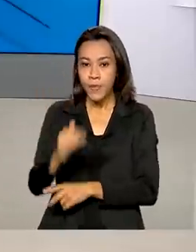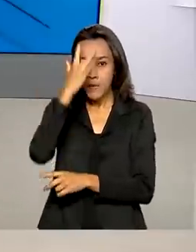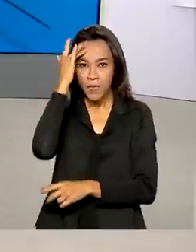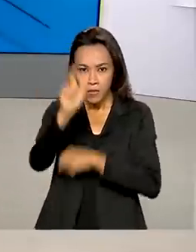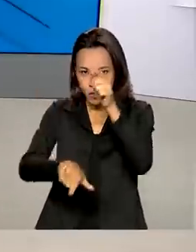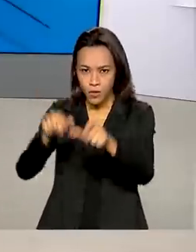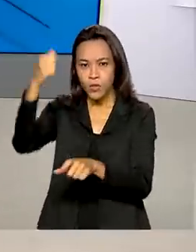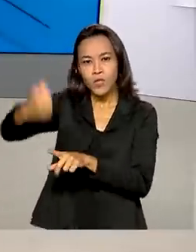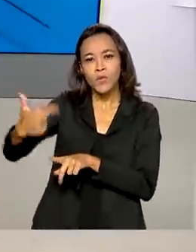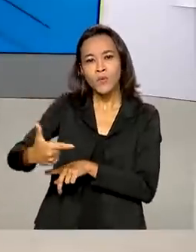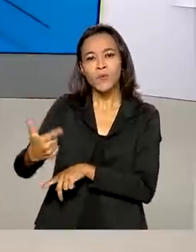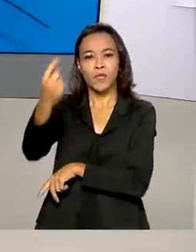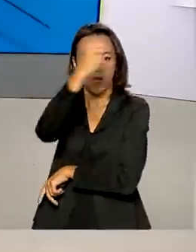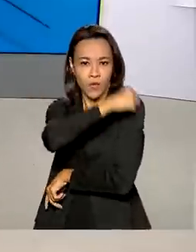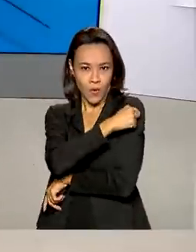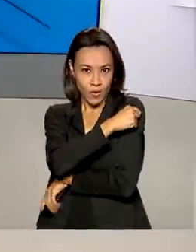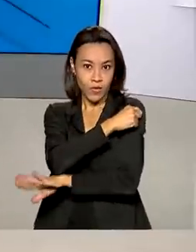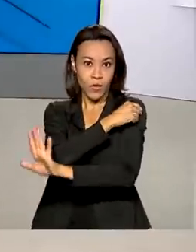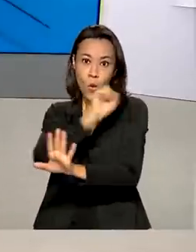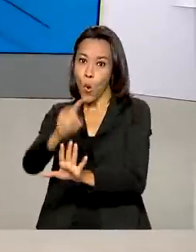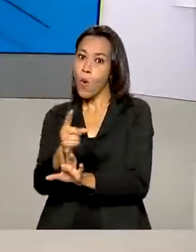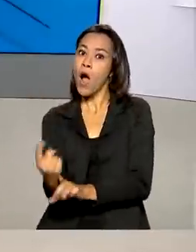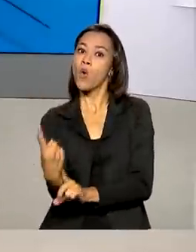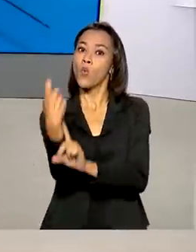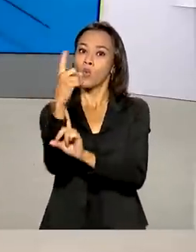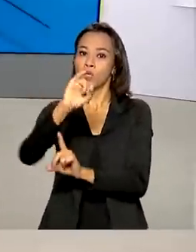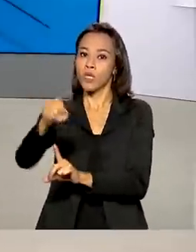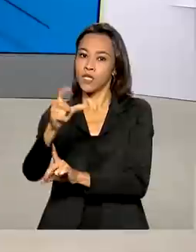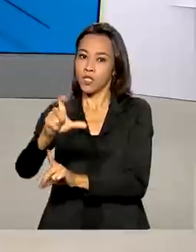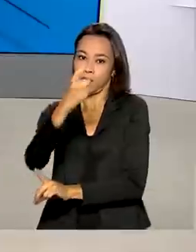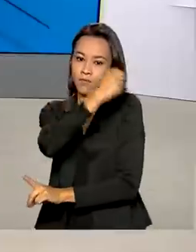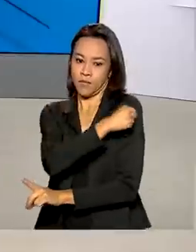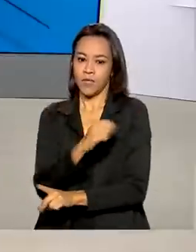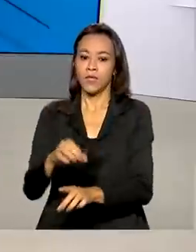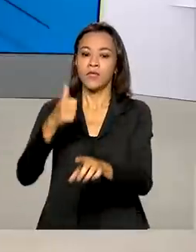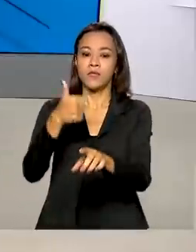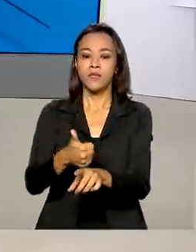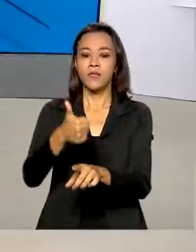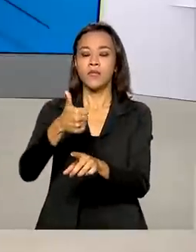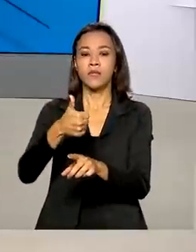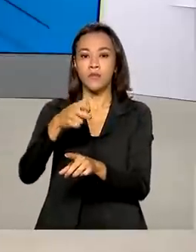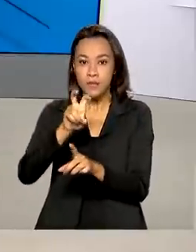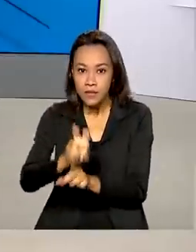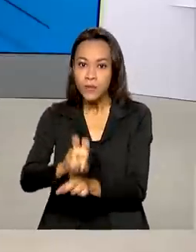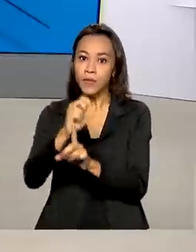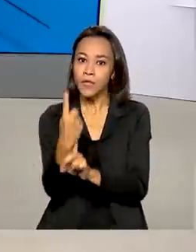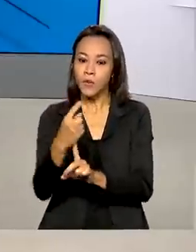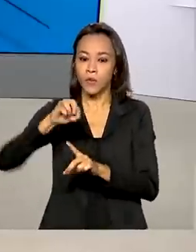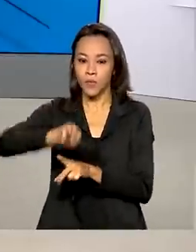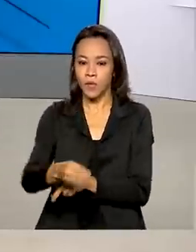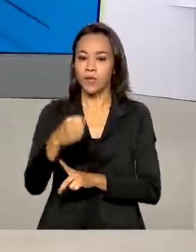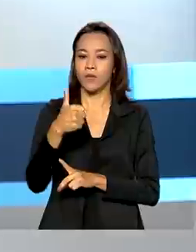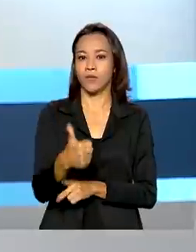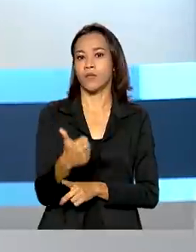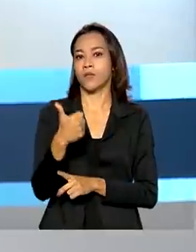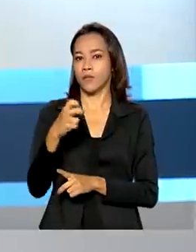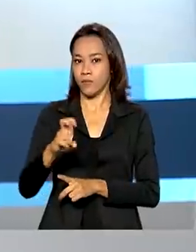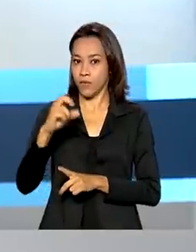que tomaram as duas doses da vacina ou dose única é de 51 milhões, 152 mil e 90.